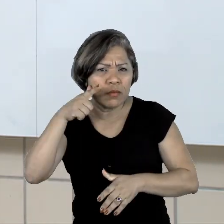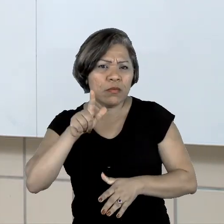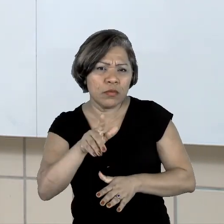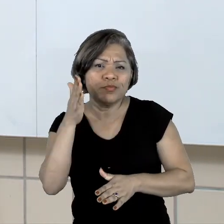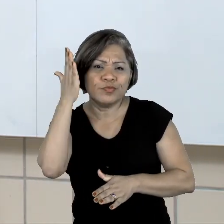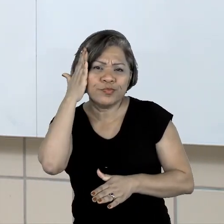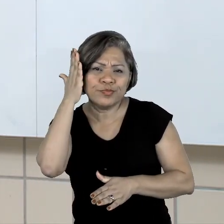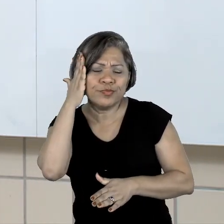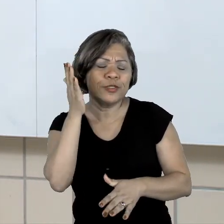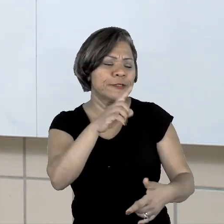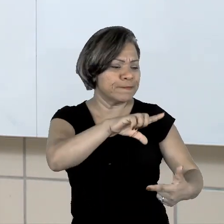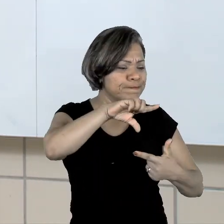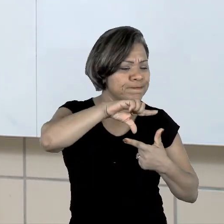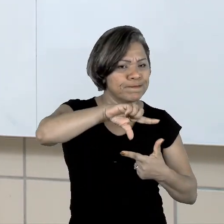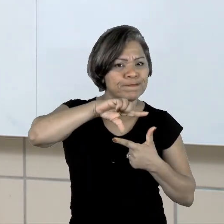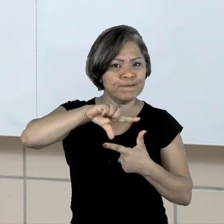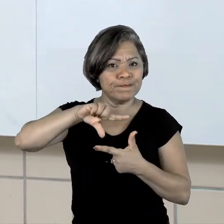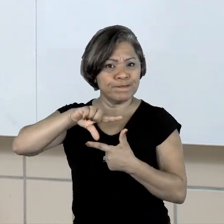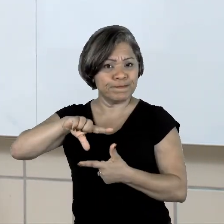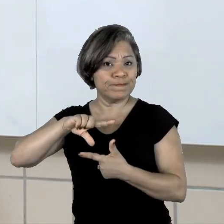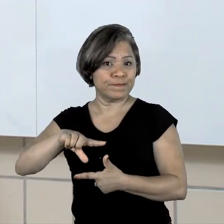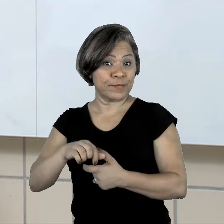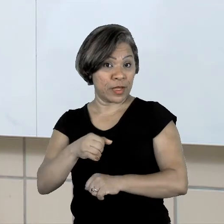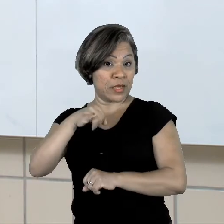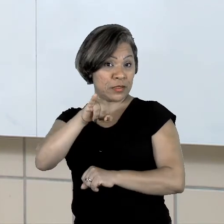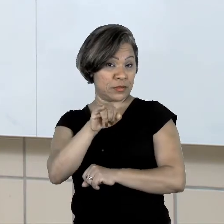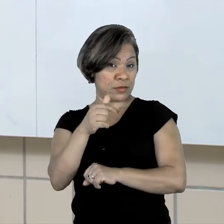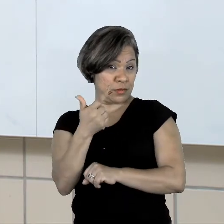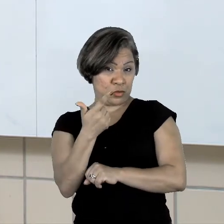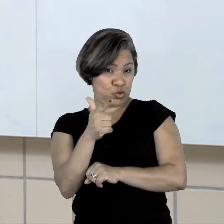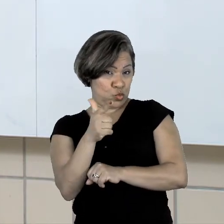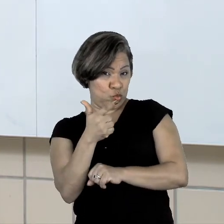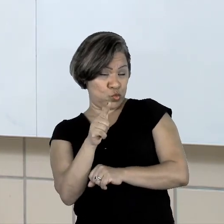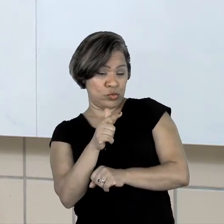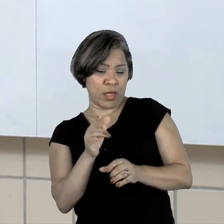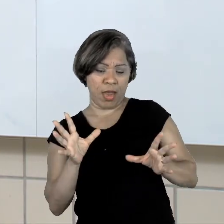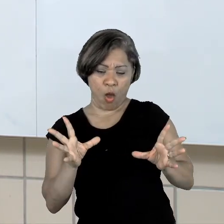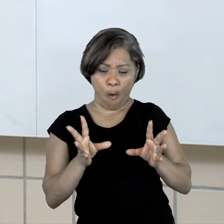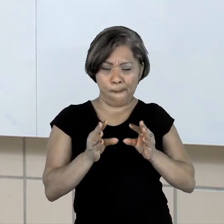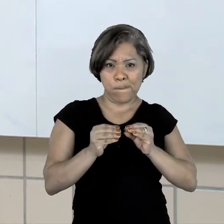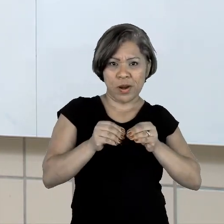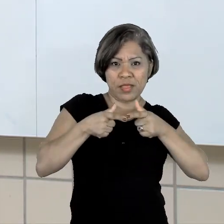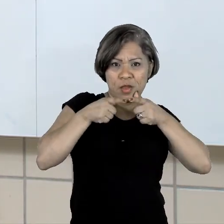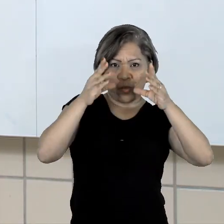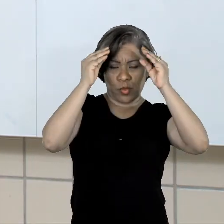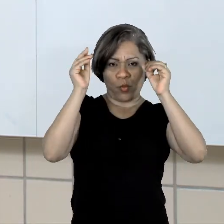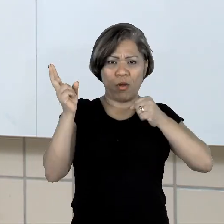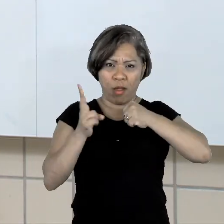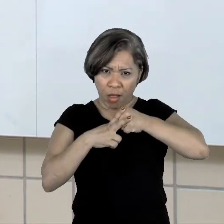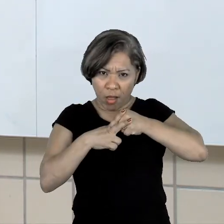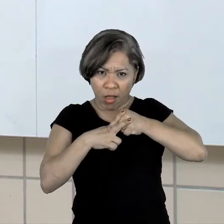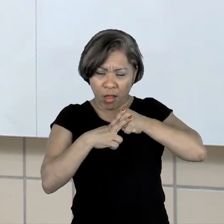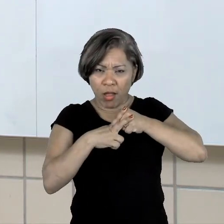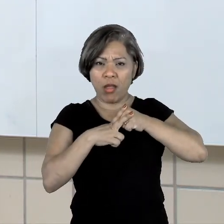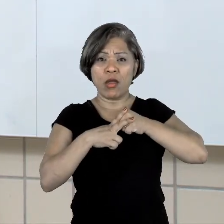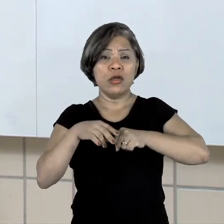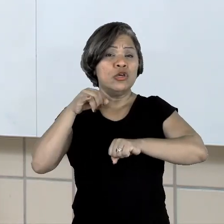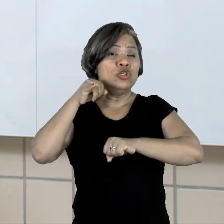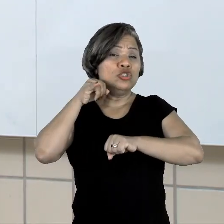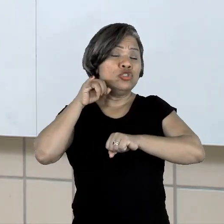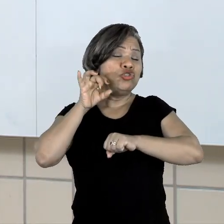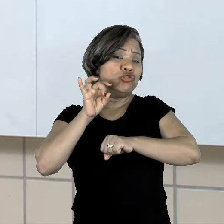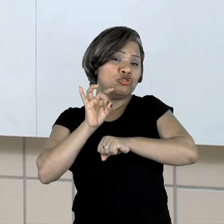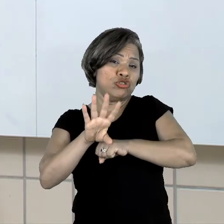tirinha? Mesmo se ela não esteja completa com linguagem verbal? Apenas com